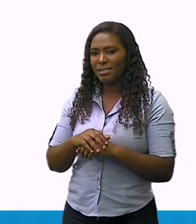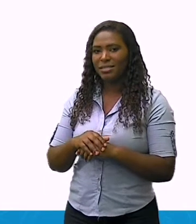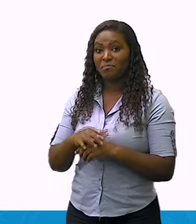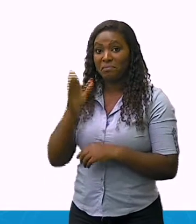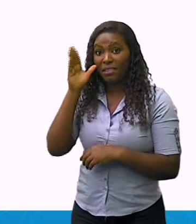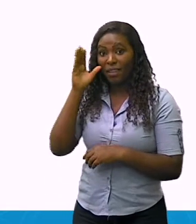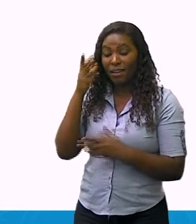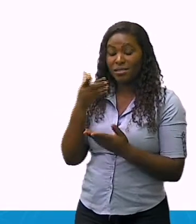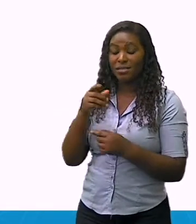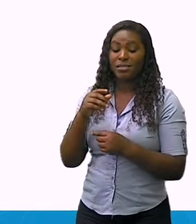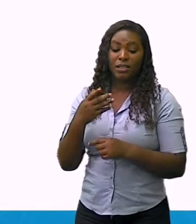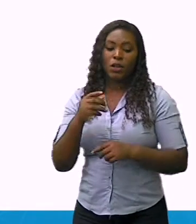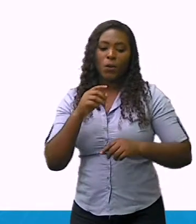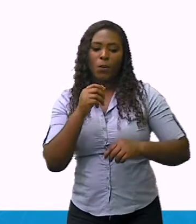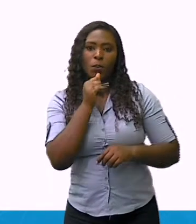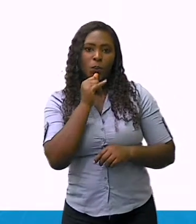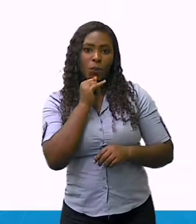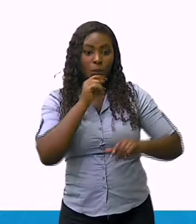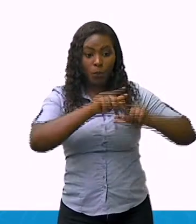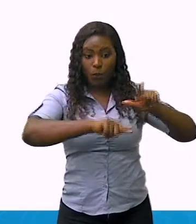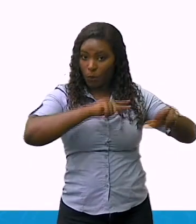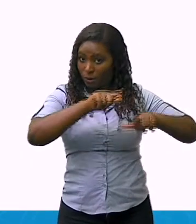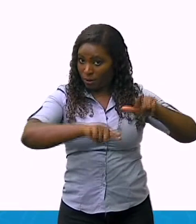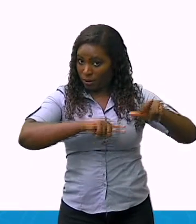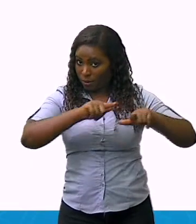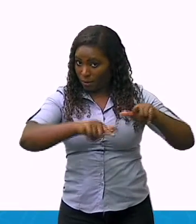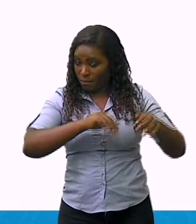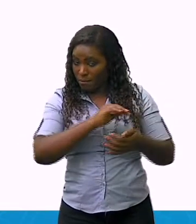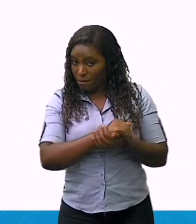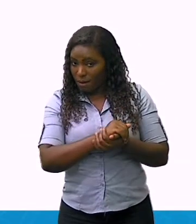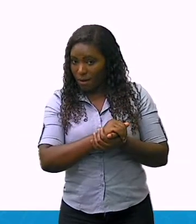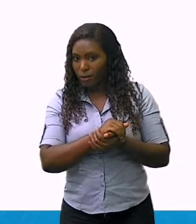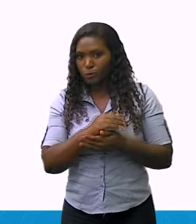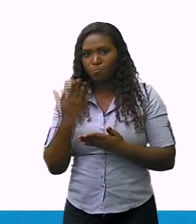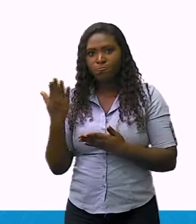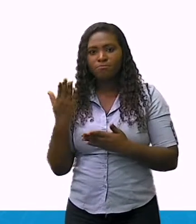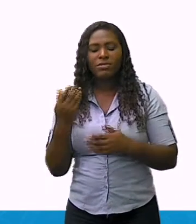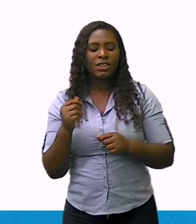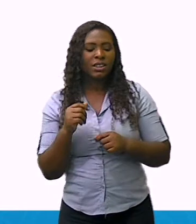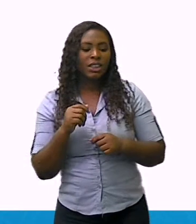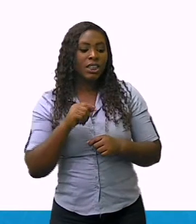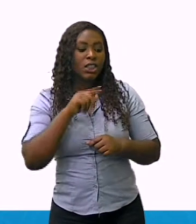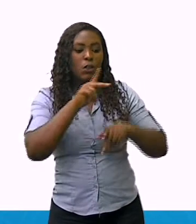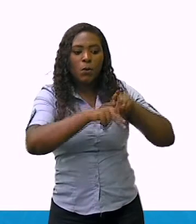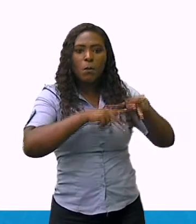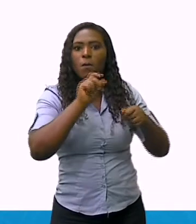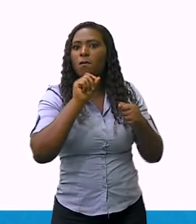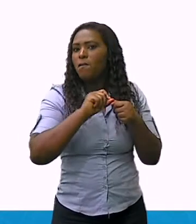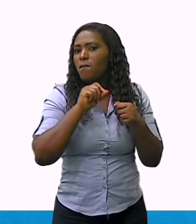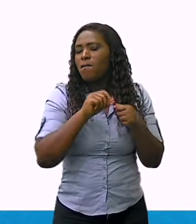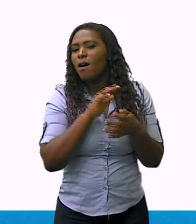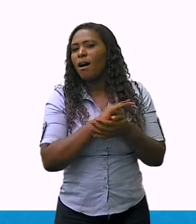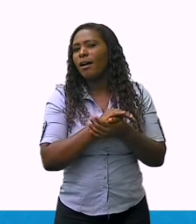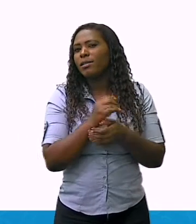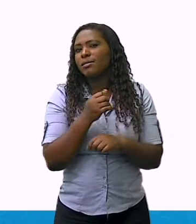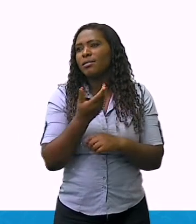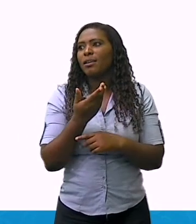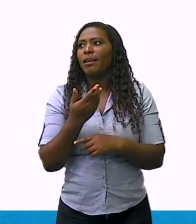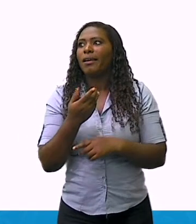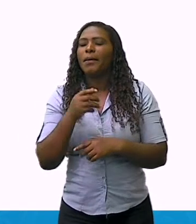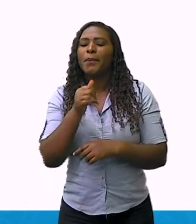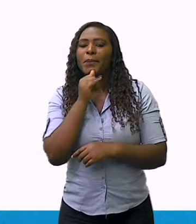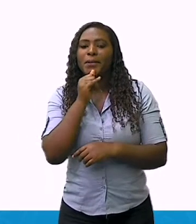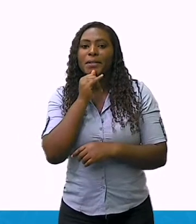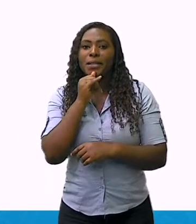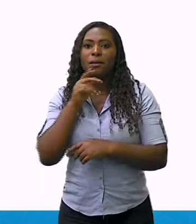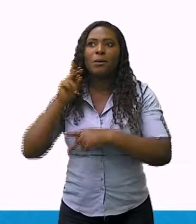que são realizadas e são baseadas em técnicas transmitidas de geração em